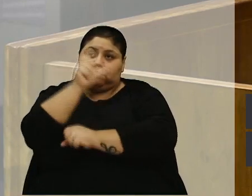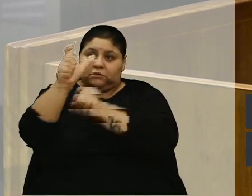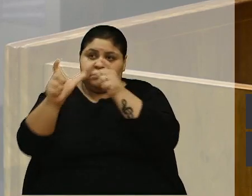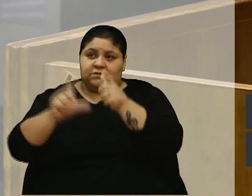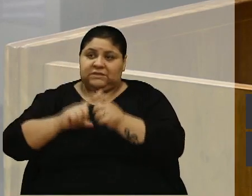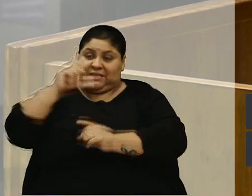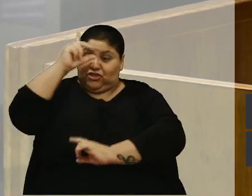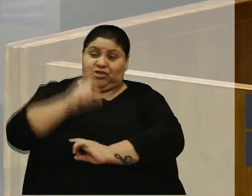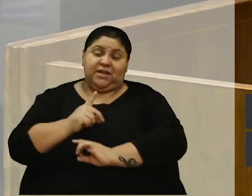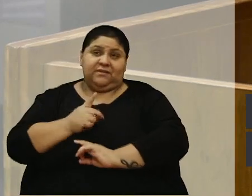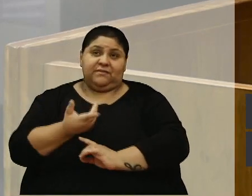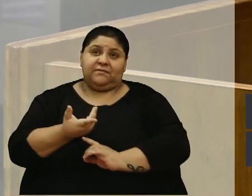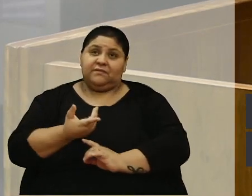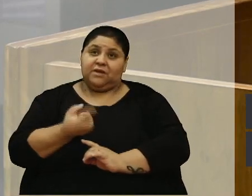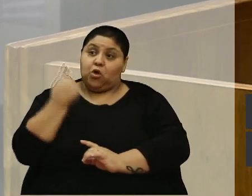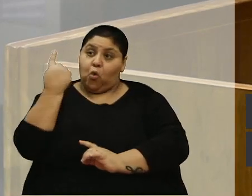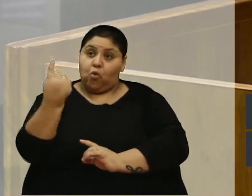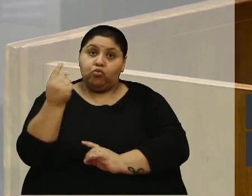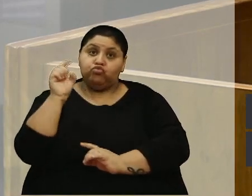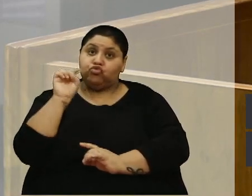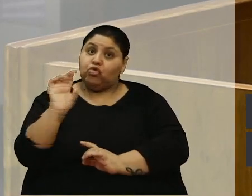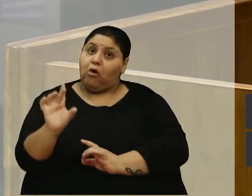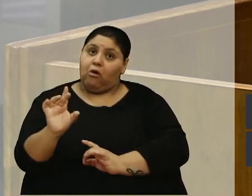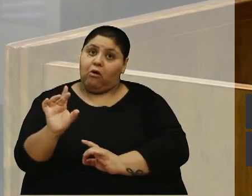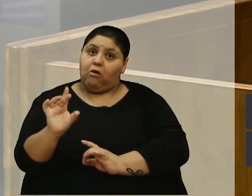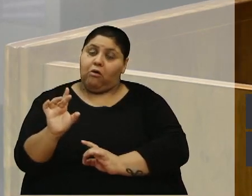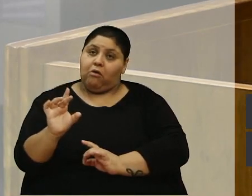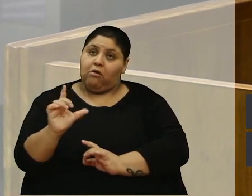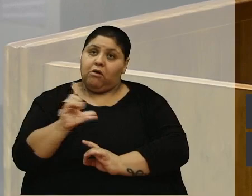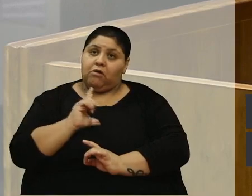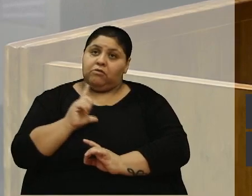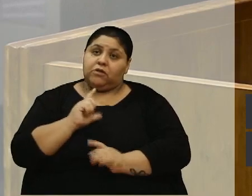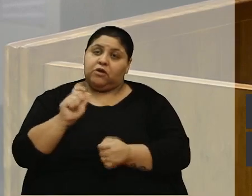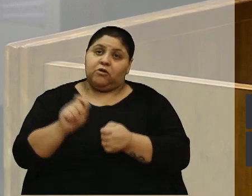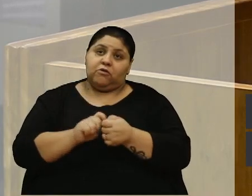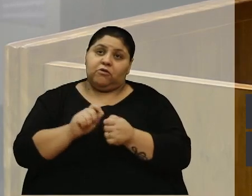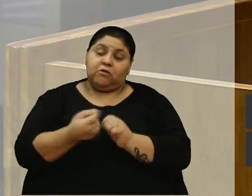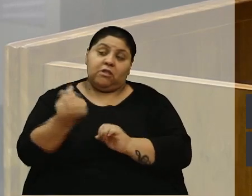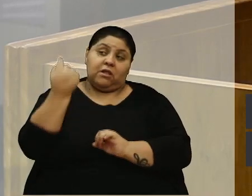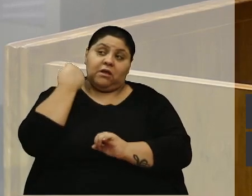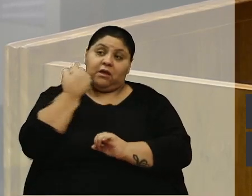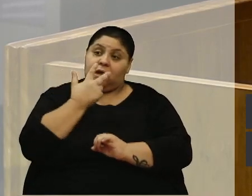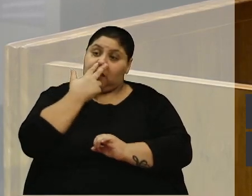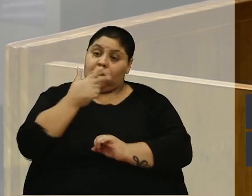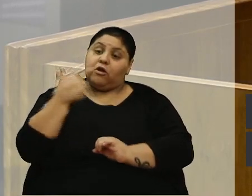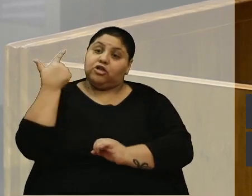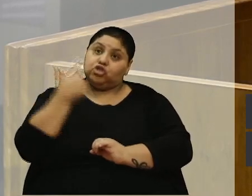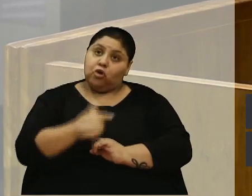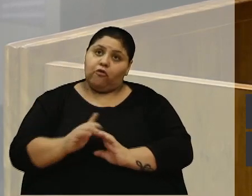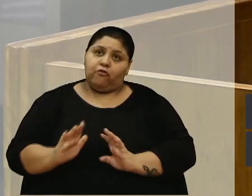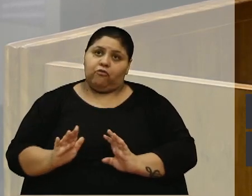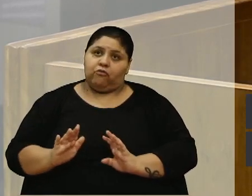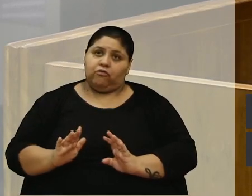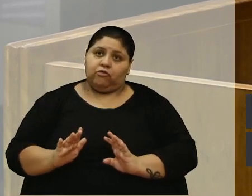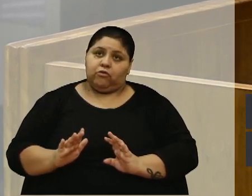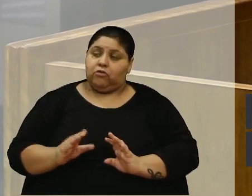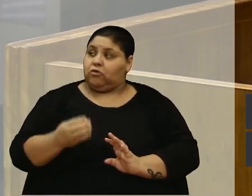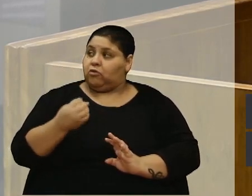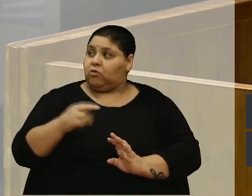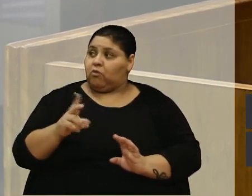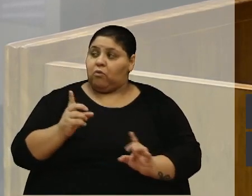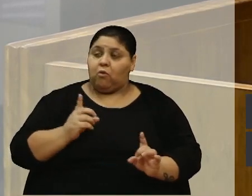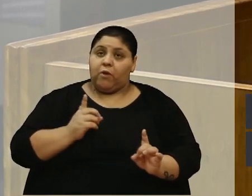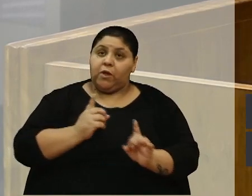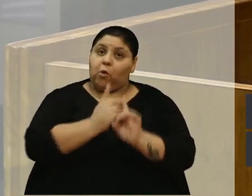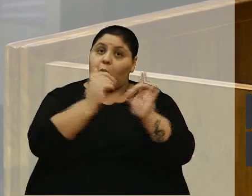direito, é um só. Não vai dar para fazer lá naquela época e agora de novo. Então, ou se acha uma